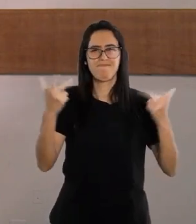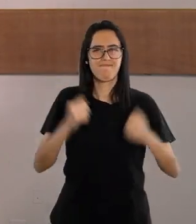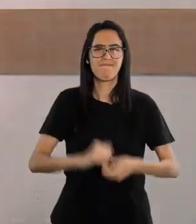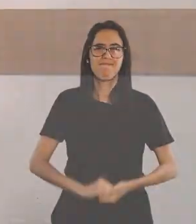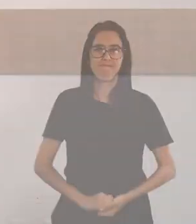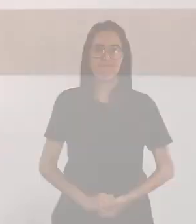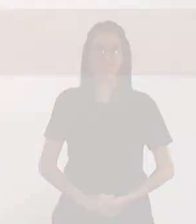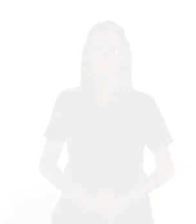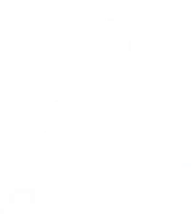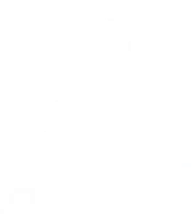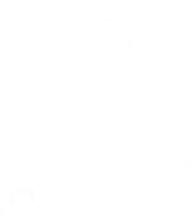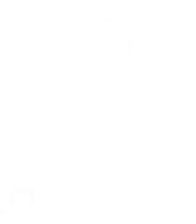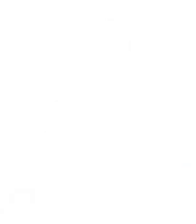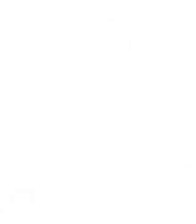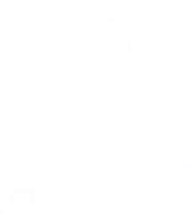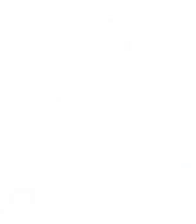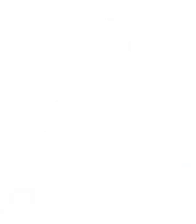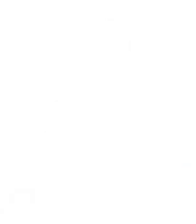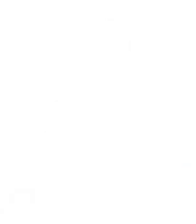vai ser incrível.